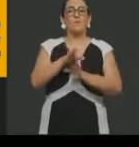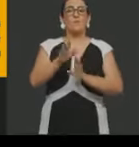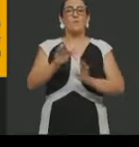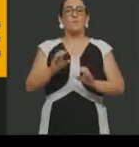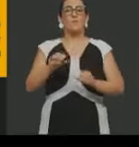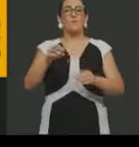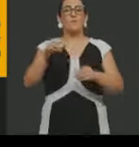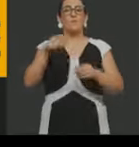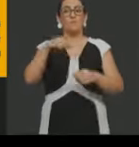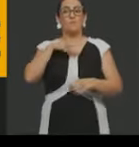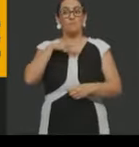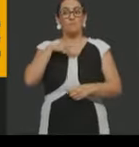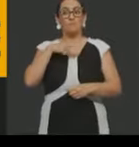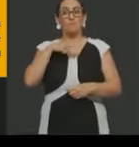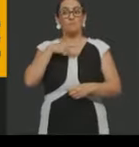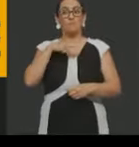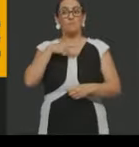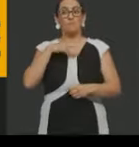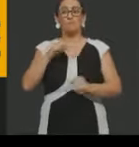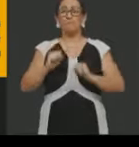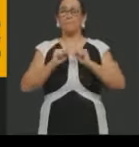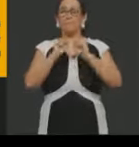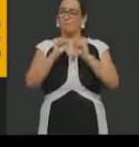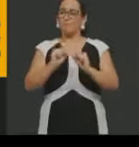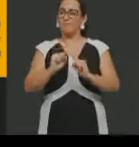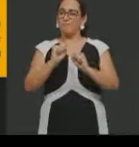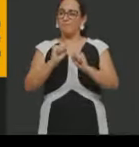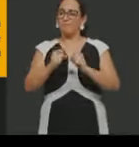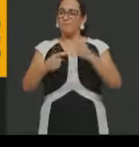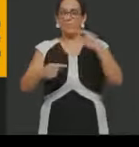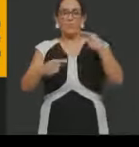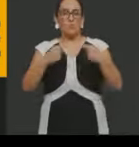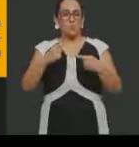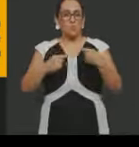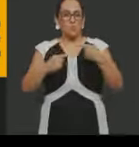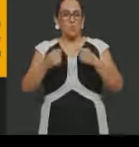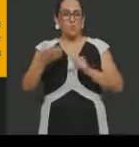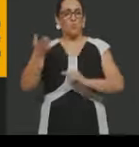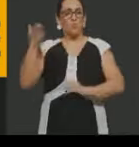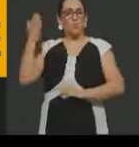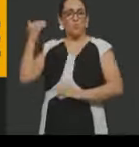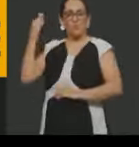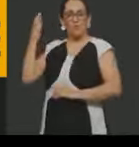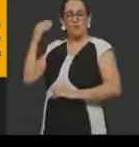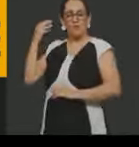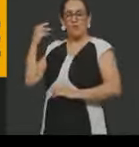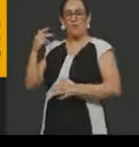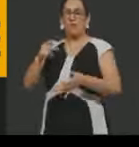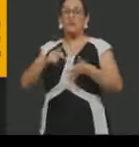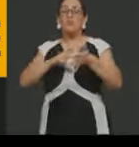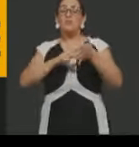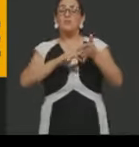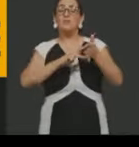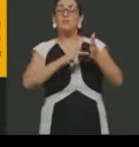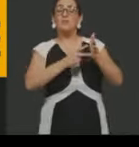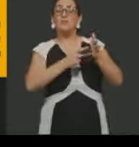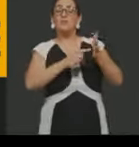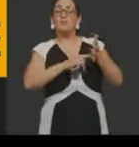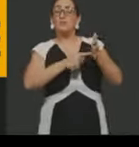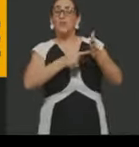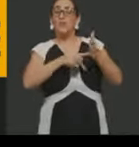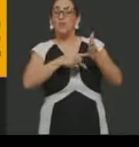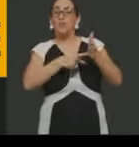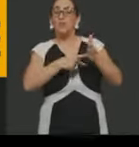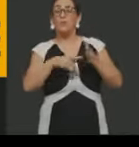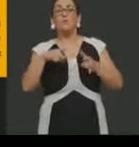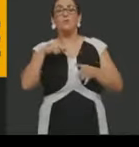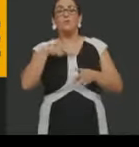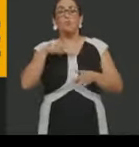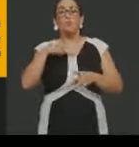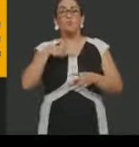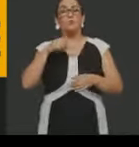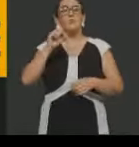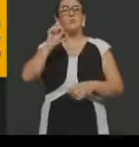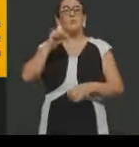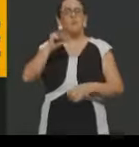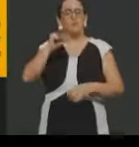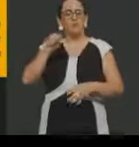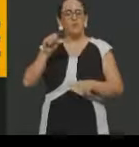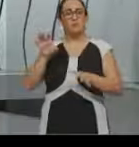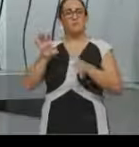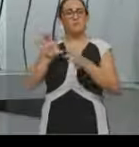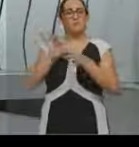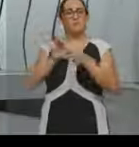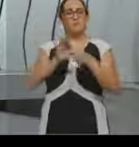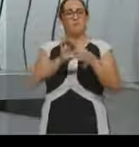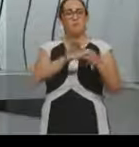que inicialmente os nossos sindicatos, eles tinham uma proximidade muito grande com os partidos políticos e a gente tem